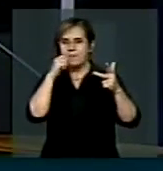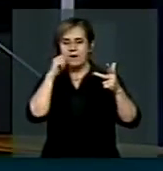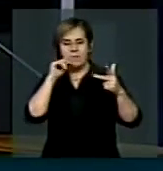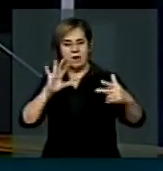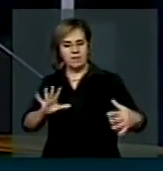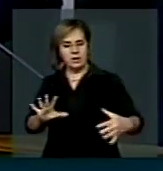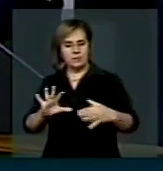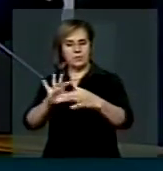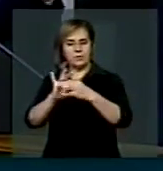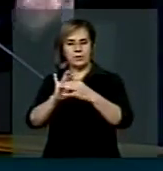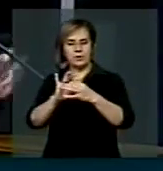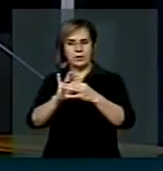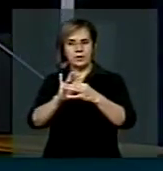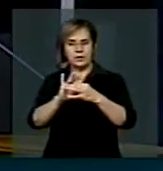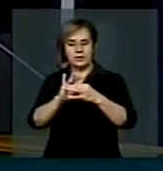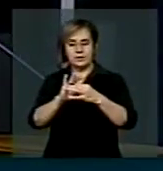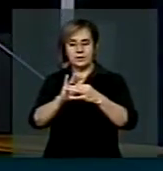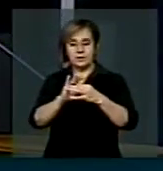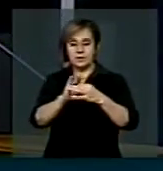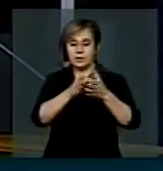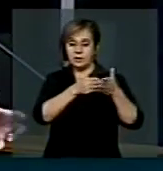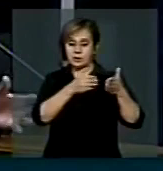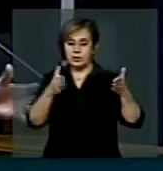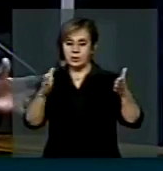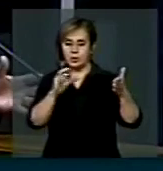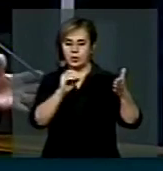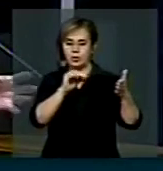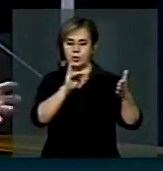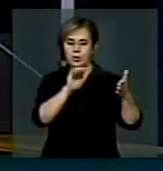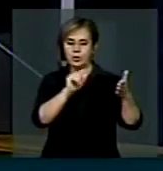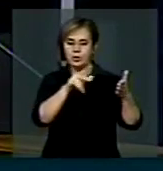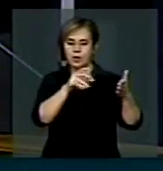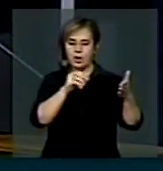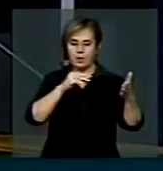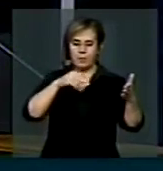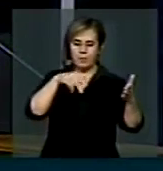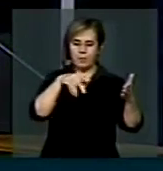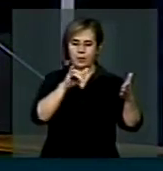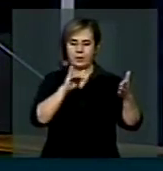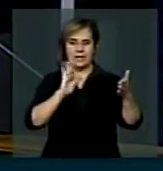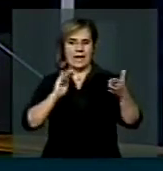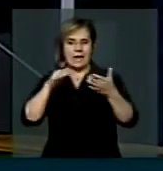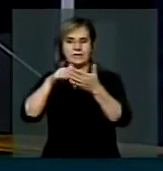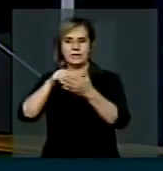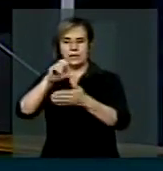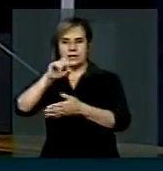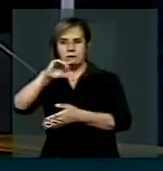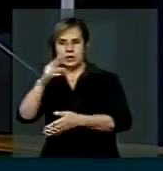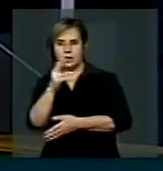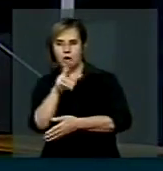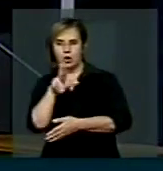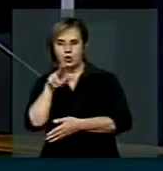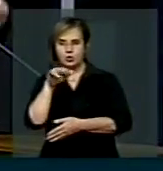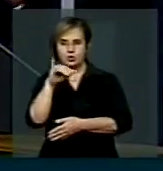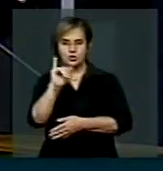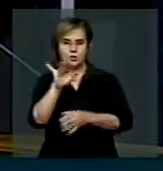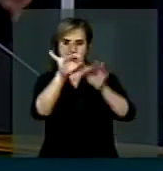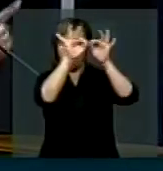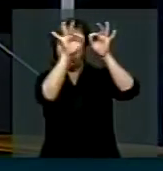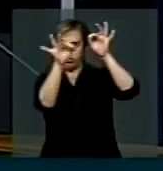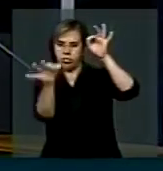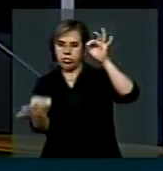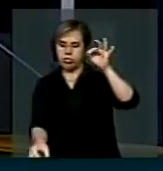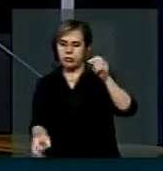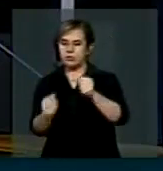do Ayapoque ao Chuí, este é o nome de um painel, inclusive, o Amapá interligando o Ayapoque ao